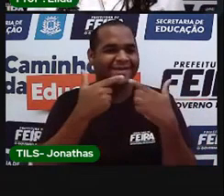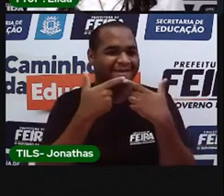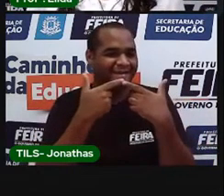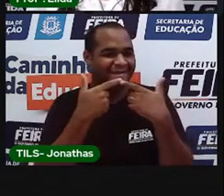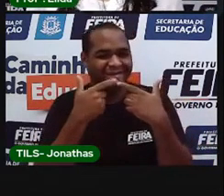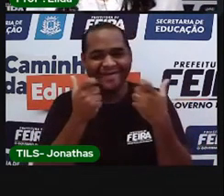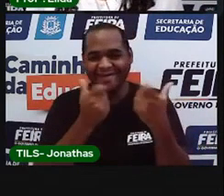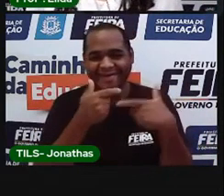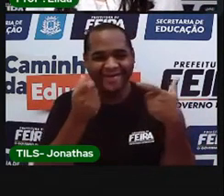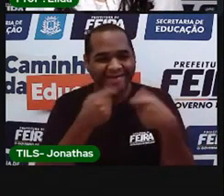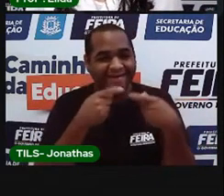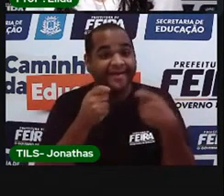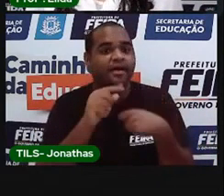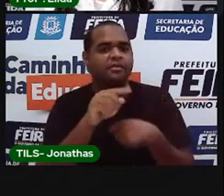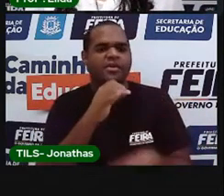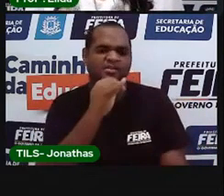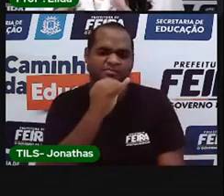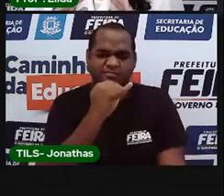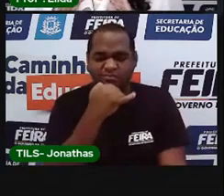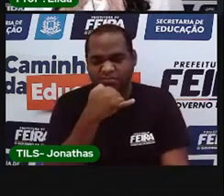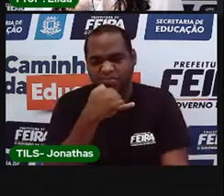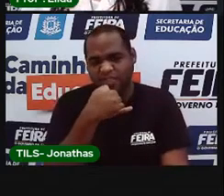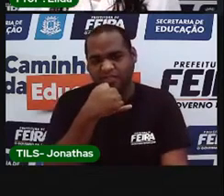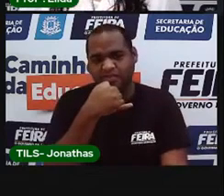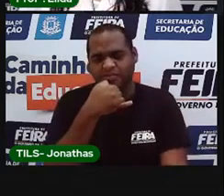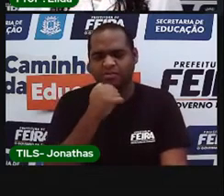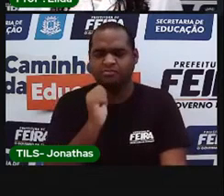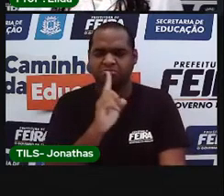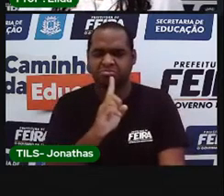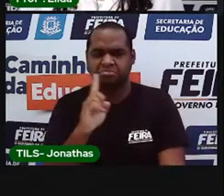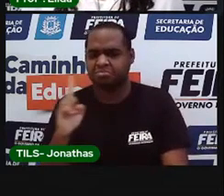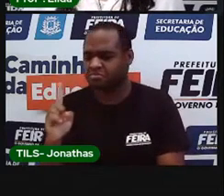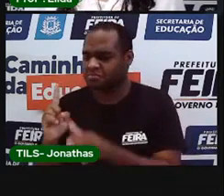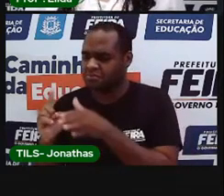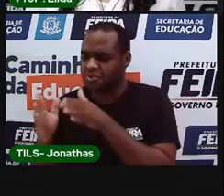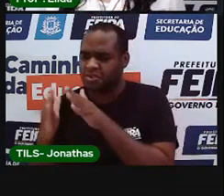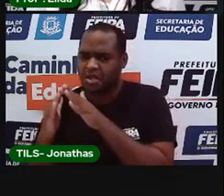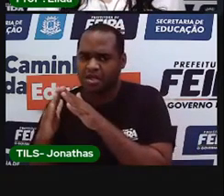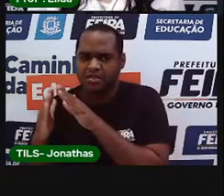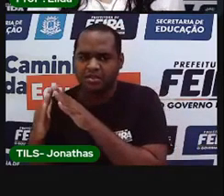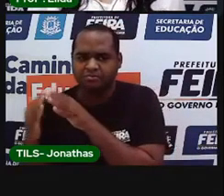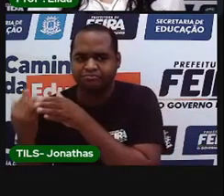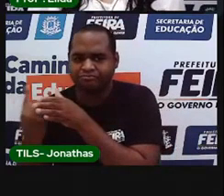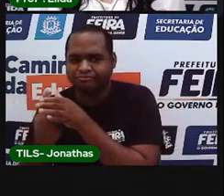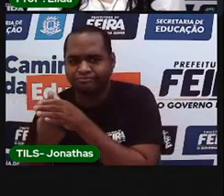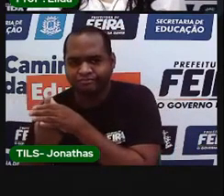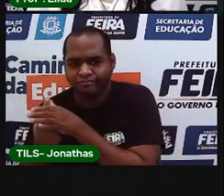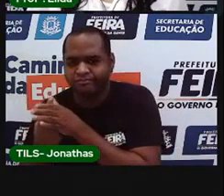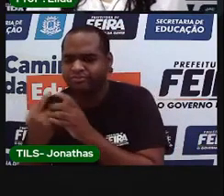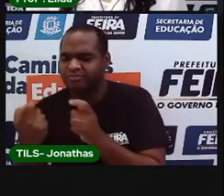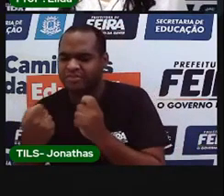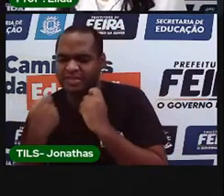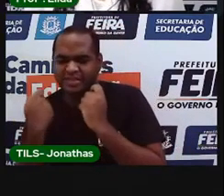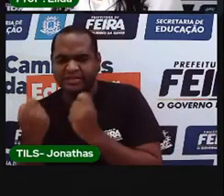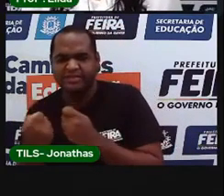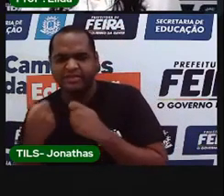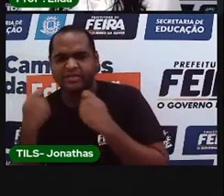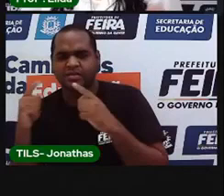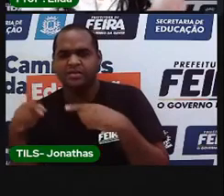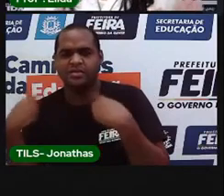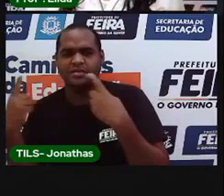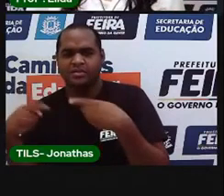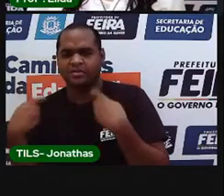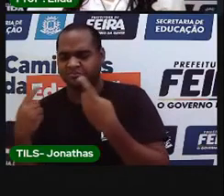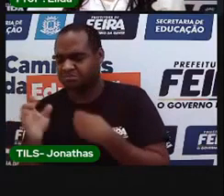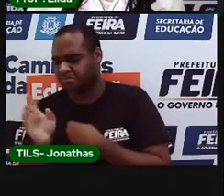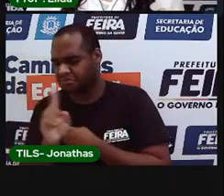Mas se eu estiver triste, eu procuro um cantinho. Para não ser perturbada por ninguém. Então,